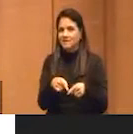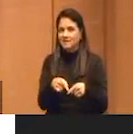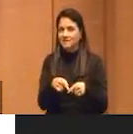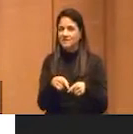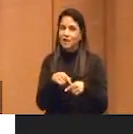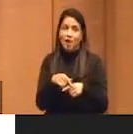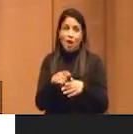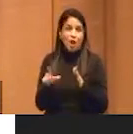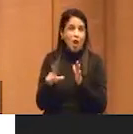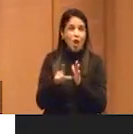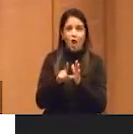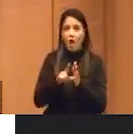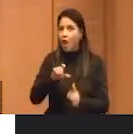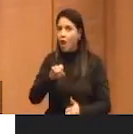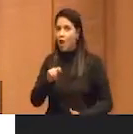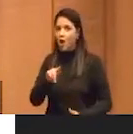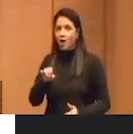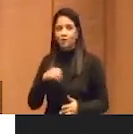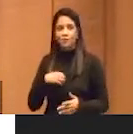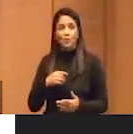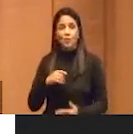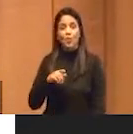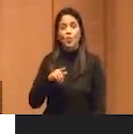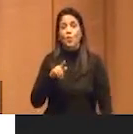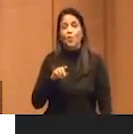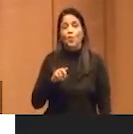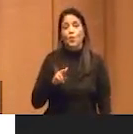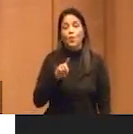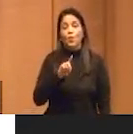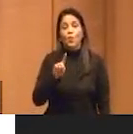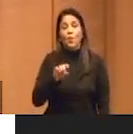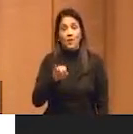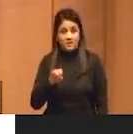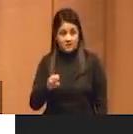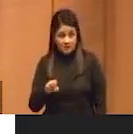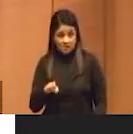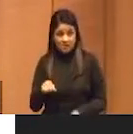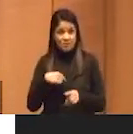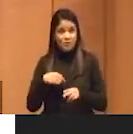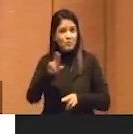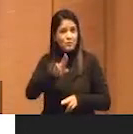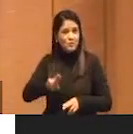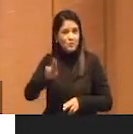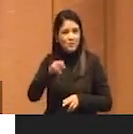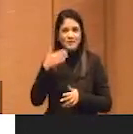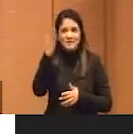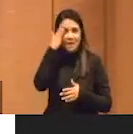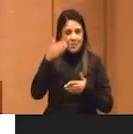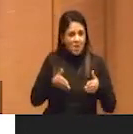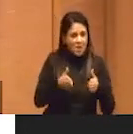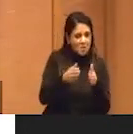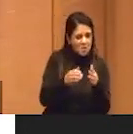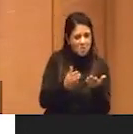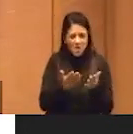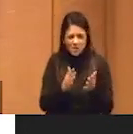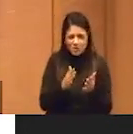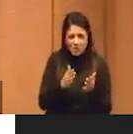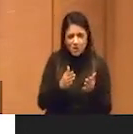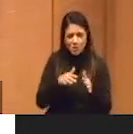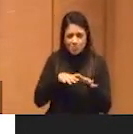é lógico, você pega o Waze, se você, todo mundo está usando o Waze, você tem mais como saber se esse caminho aqui está mais ou menos